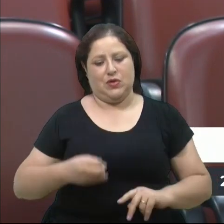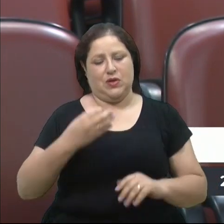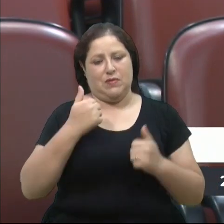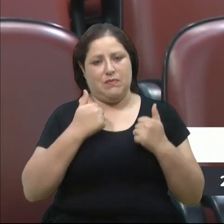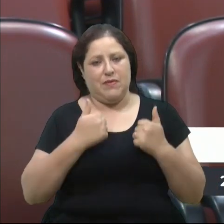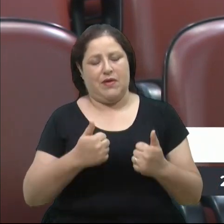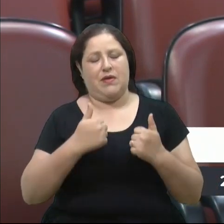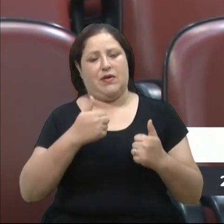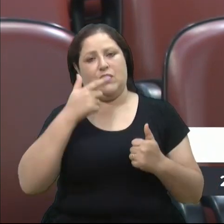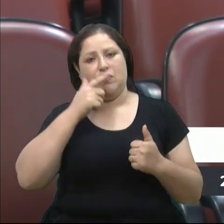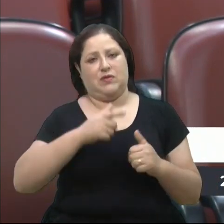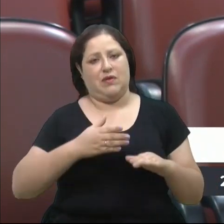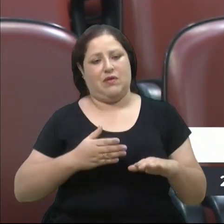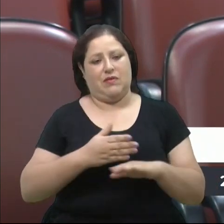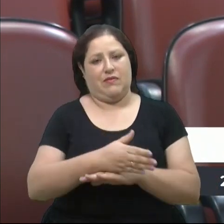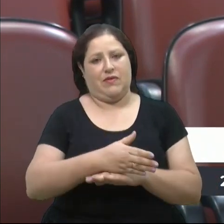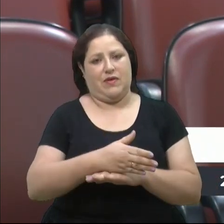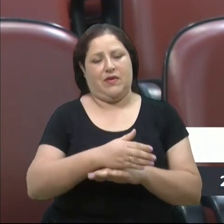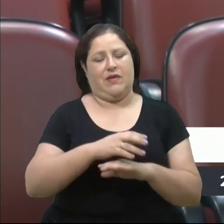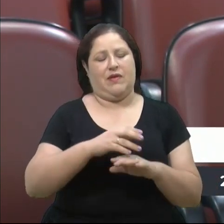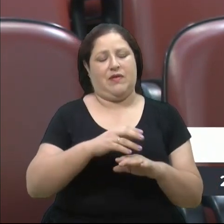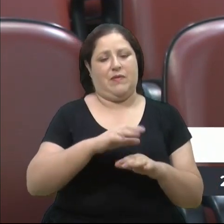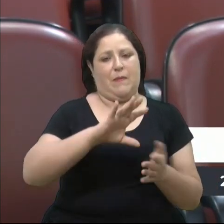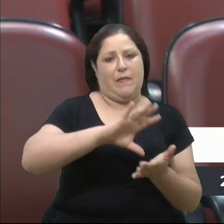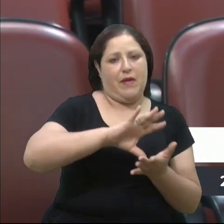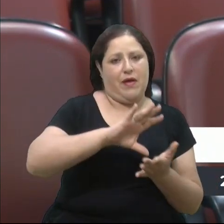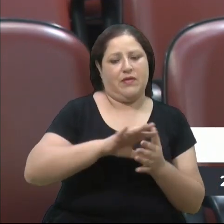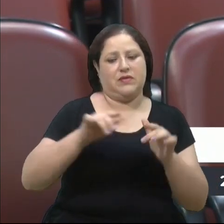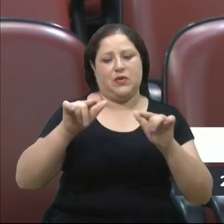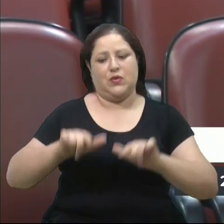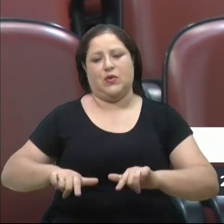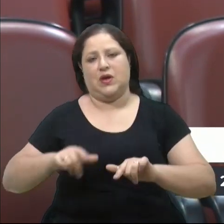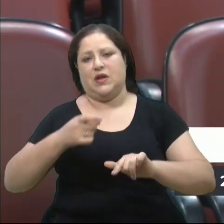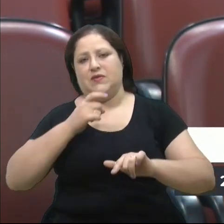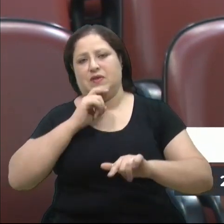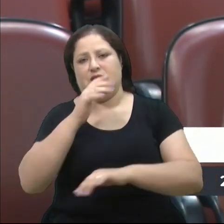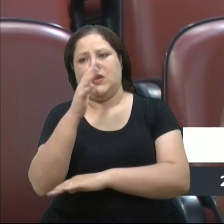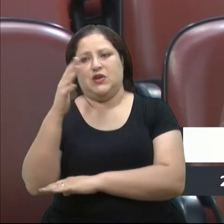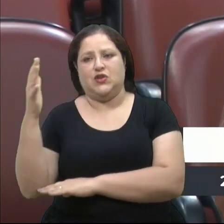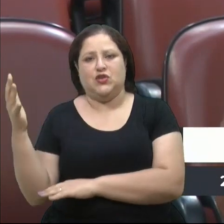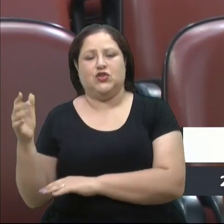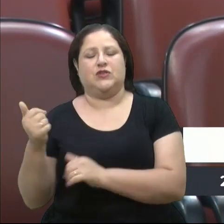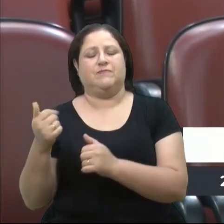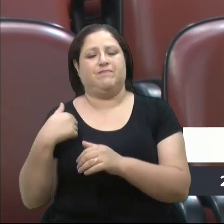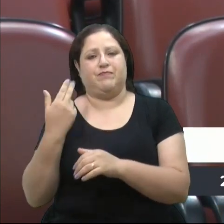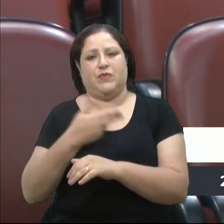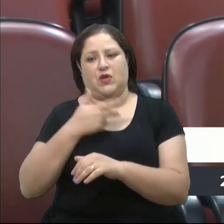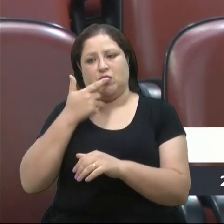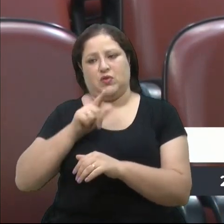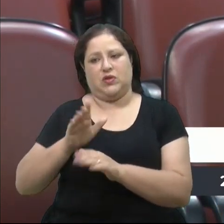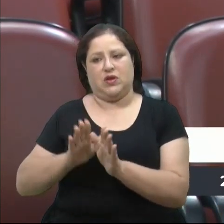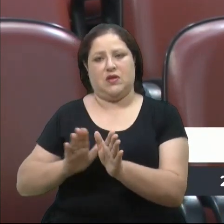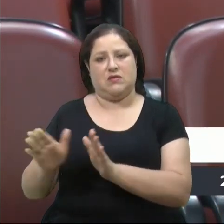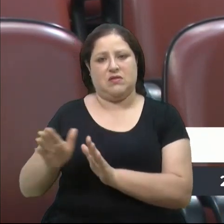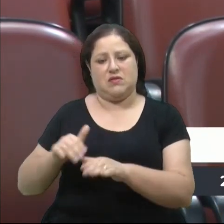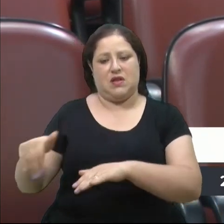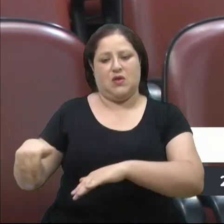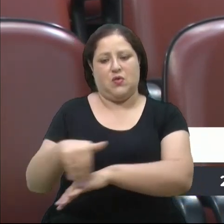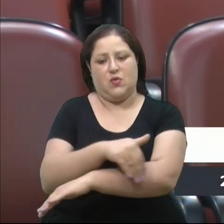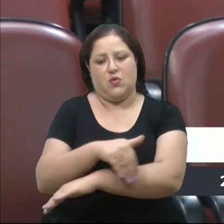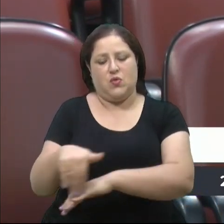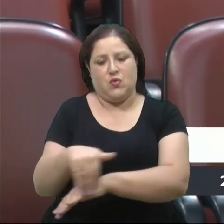as praças, as áreas verdes, acessar as nossas ruas